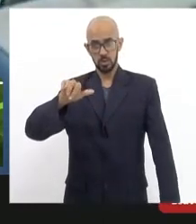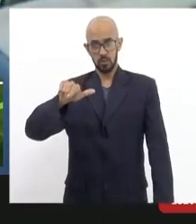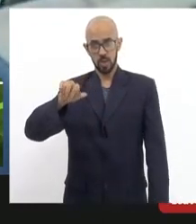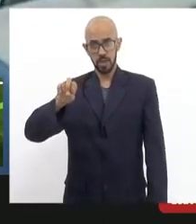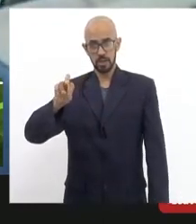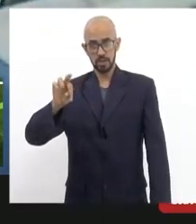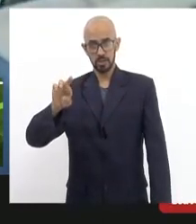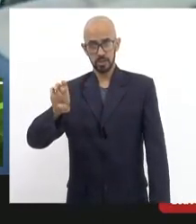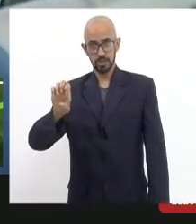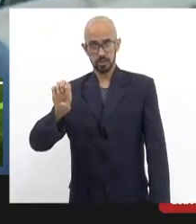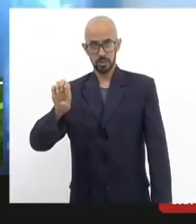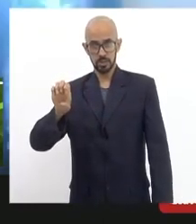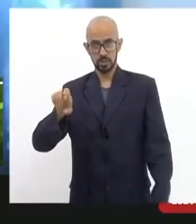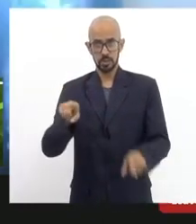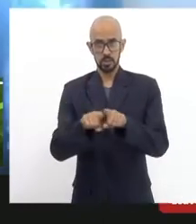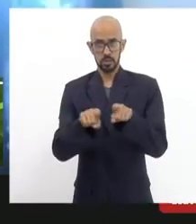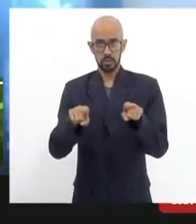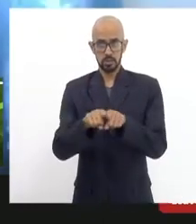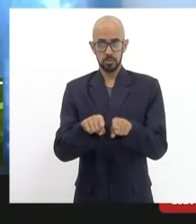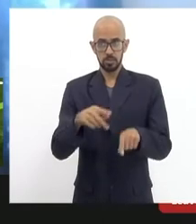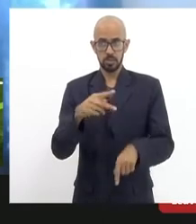ramal palamar muito obrigado